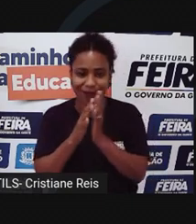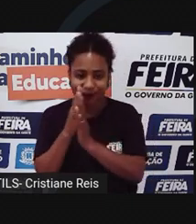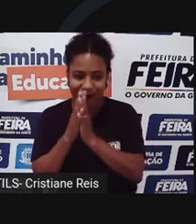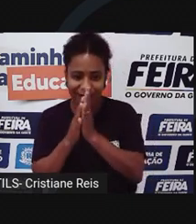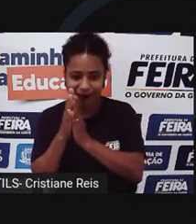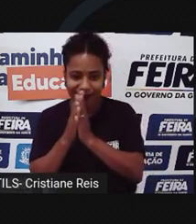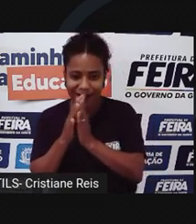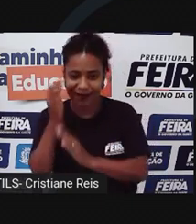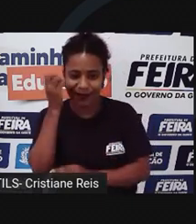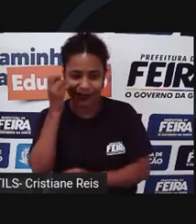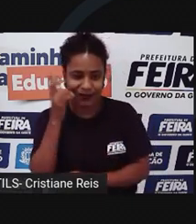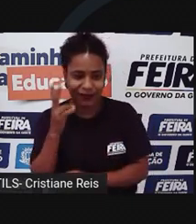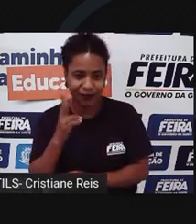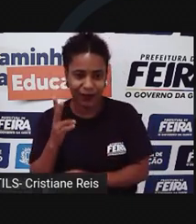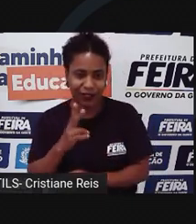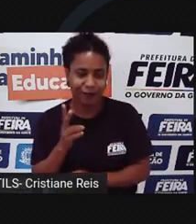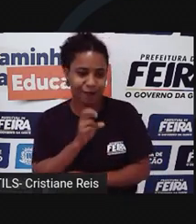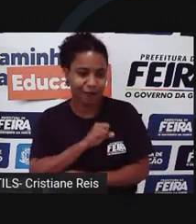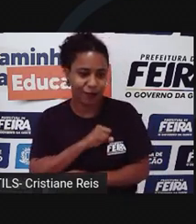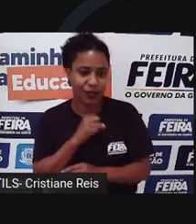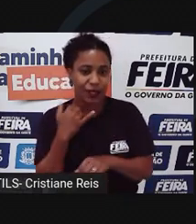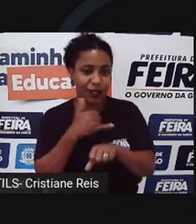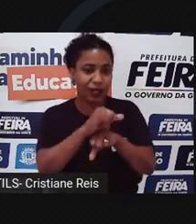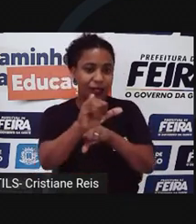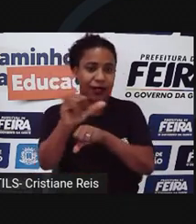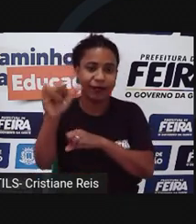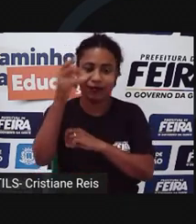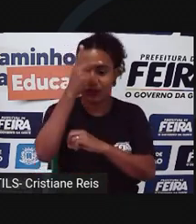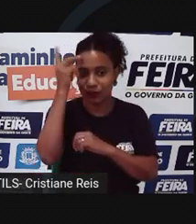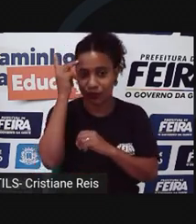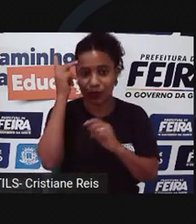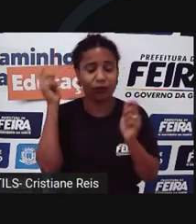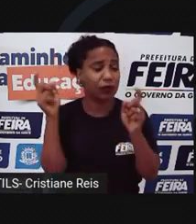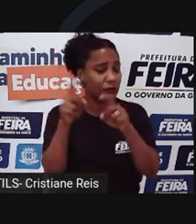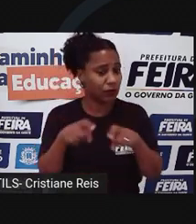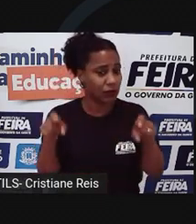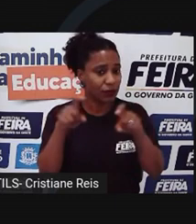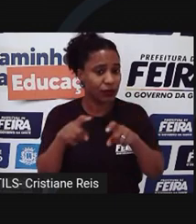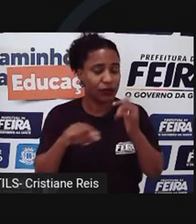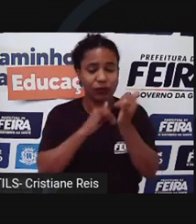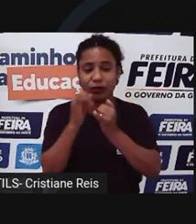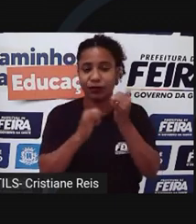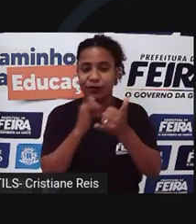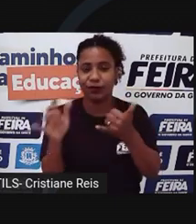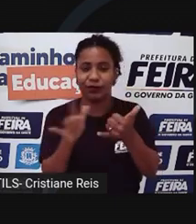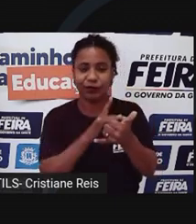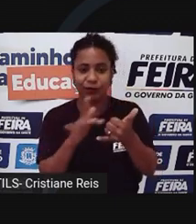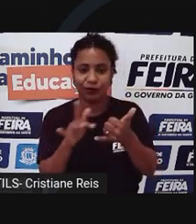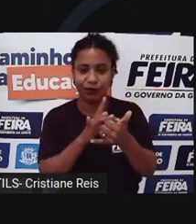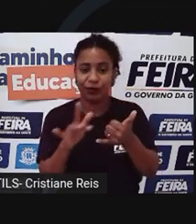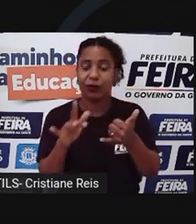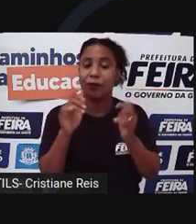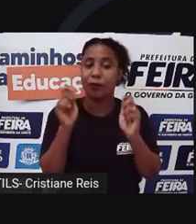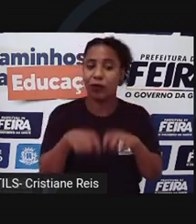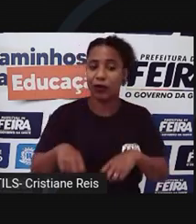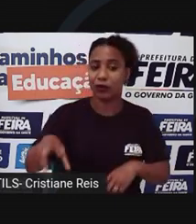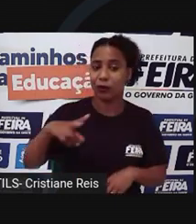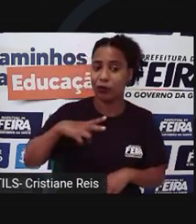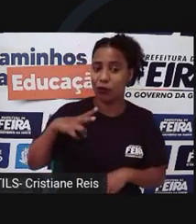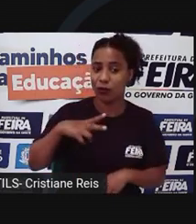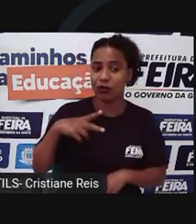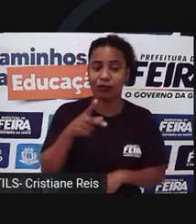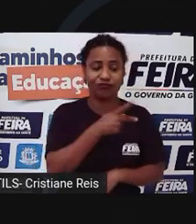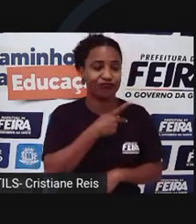computadores, celulares ou internet, tanto em rede pública quanto em rede privada. Eles